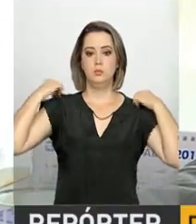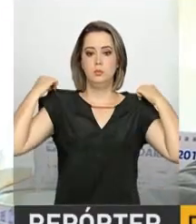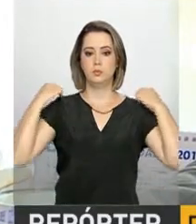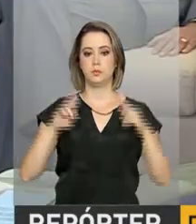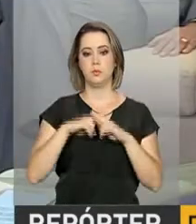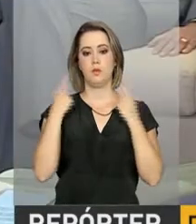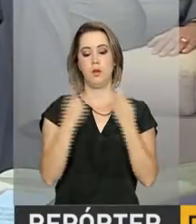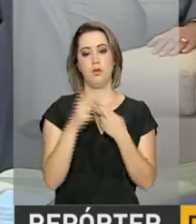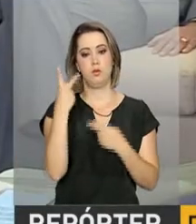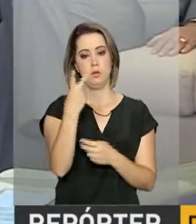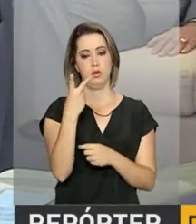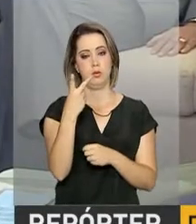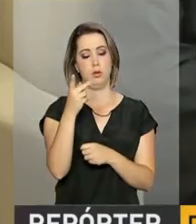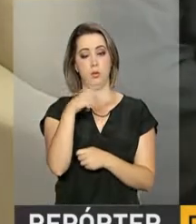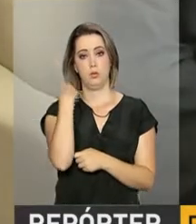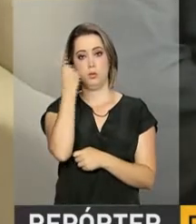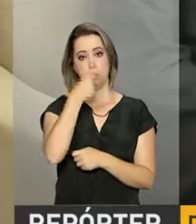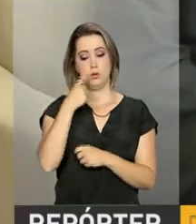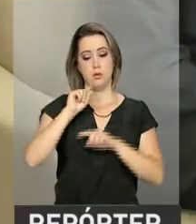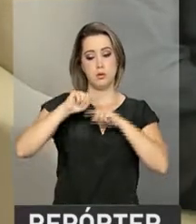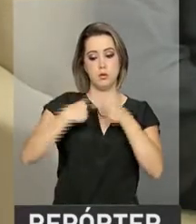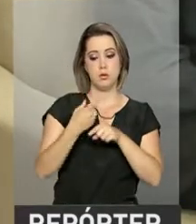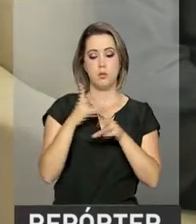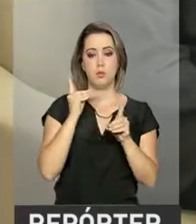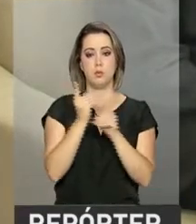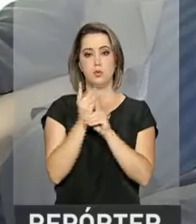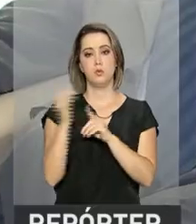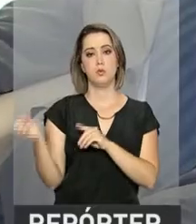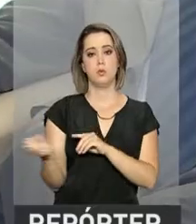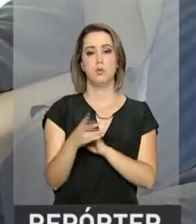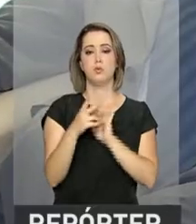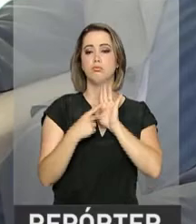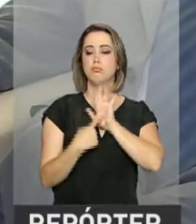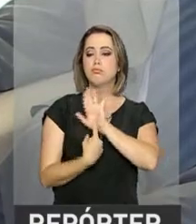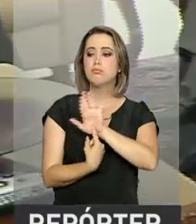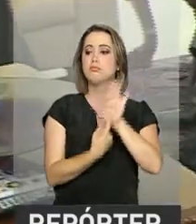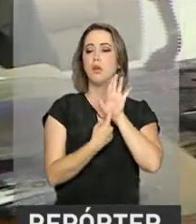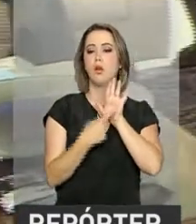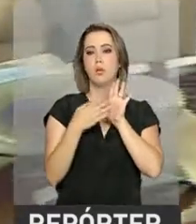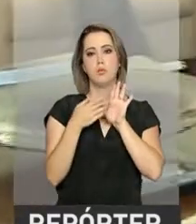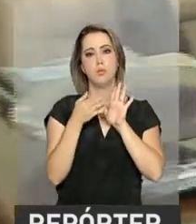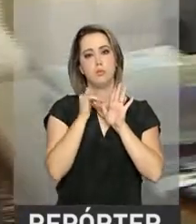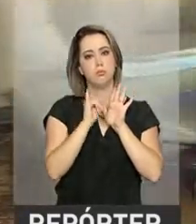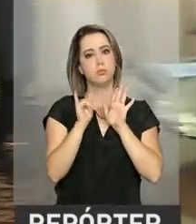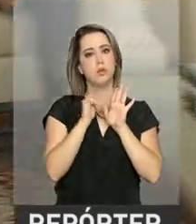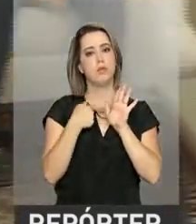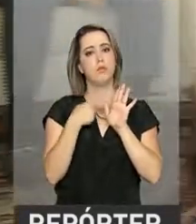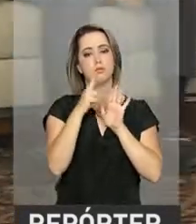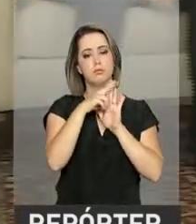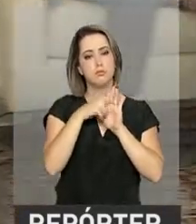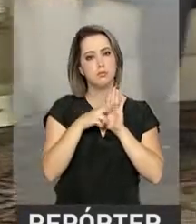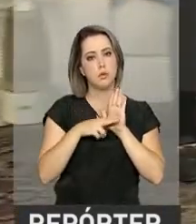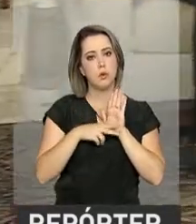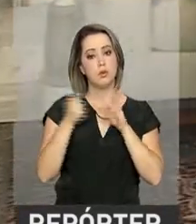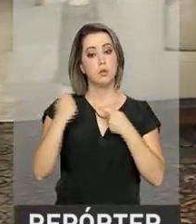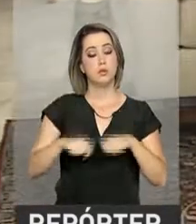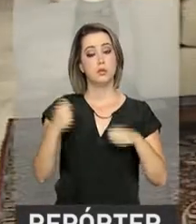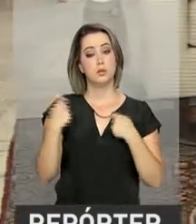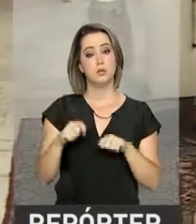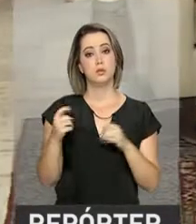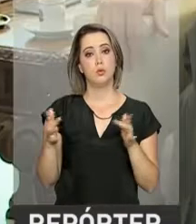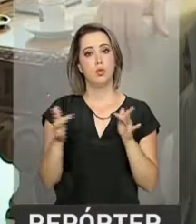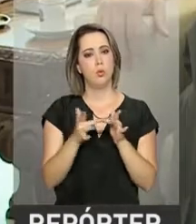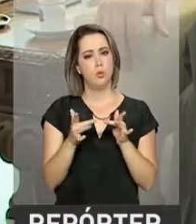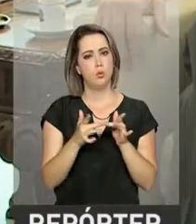horas. Ao final do encontro, foi divulgada nota revelando consenso entre as autoridades sobre a necessidade